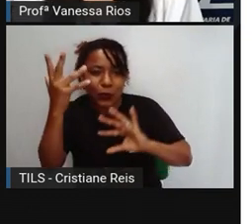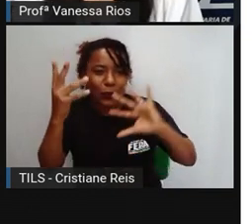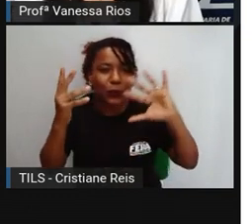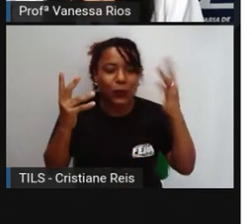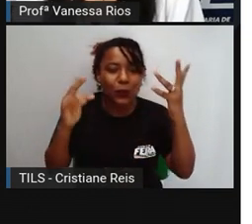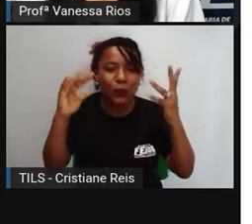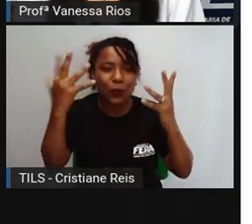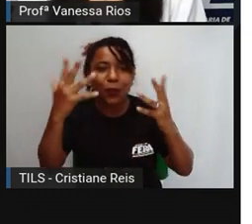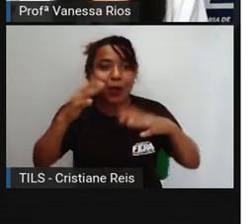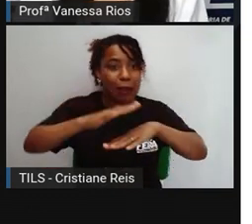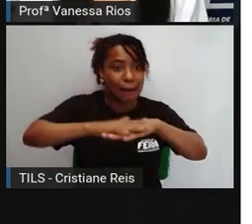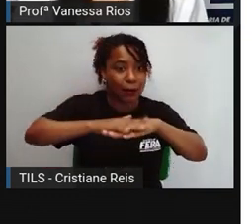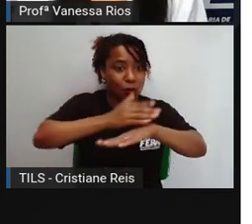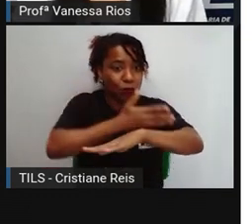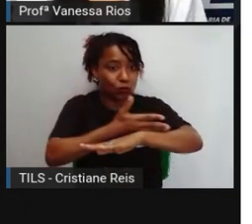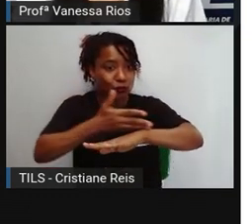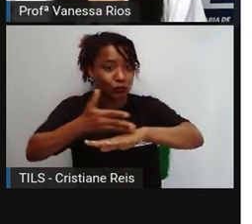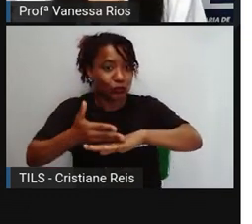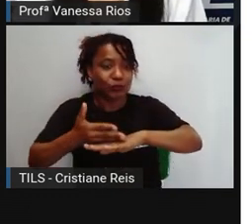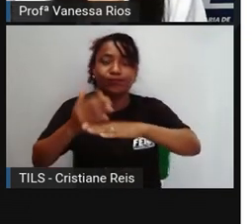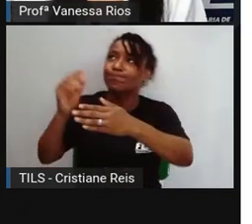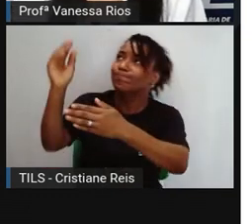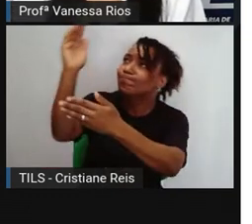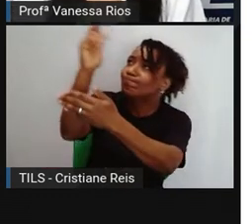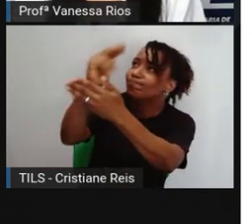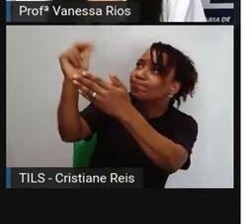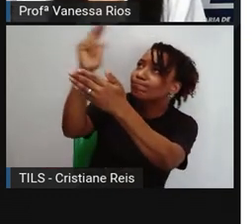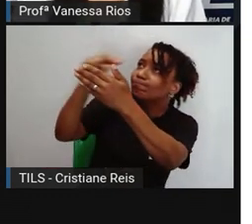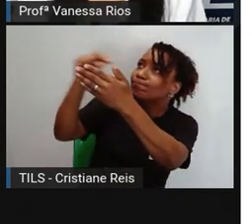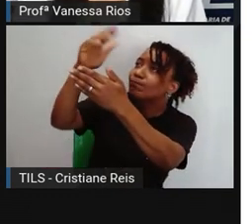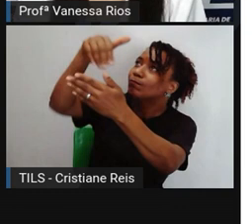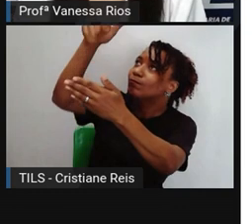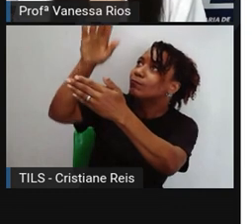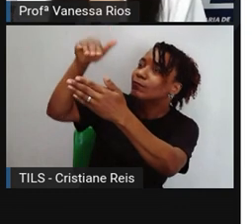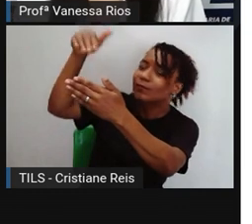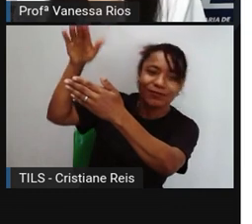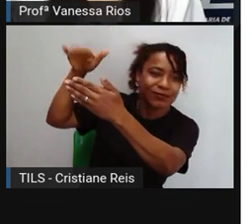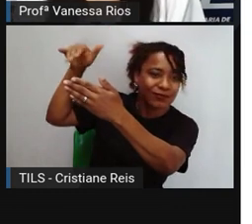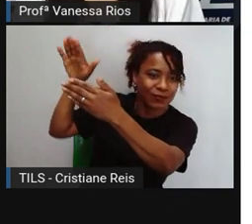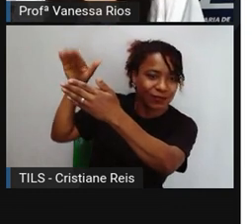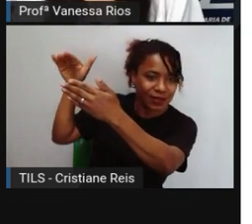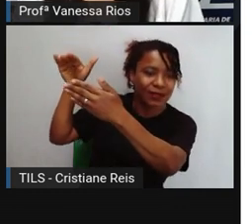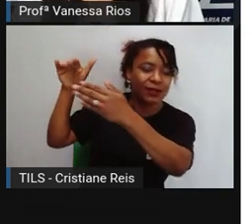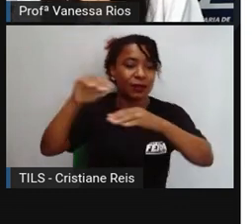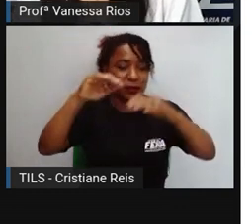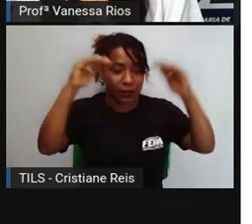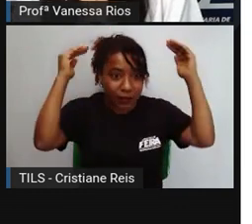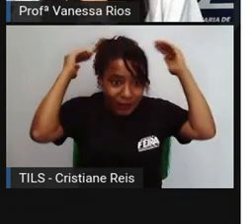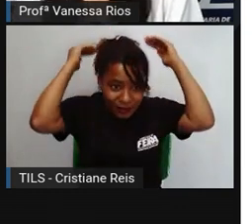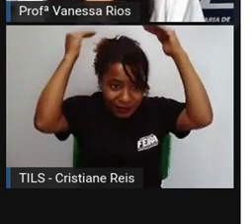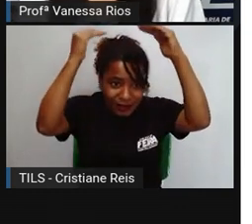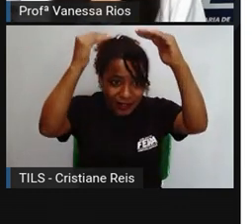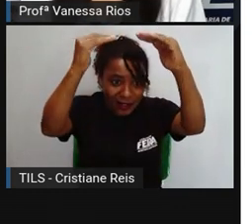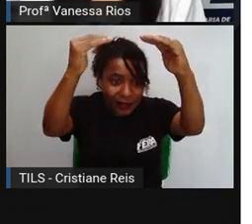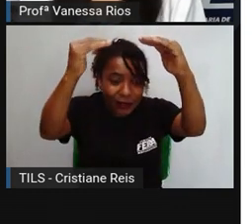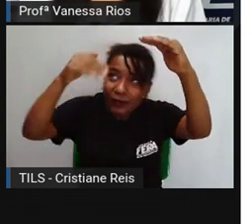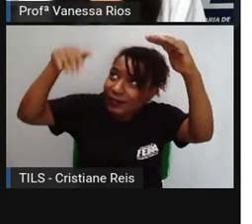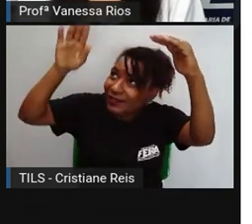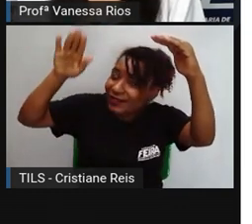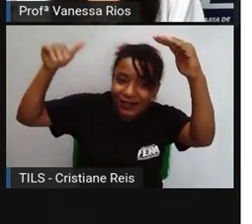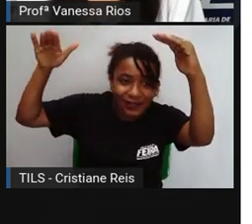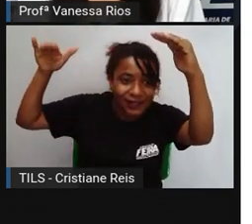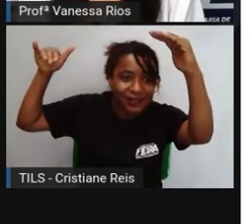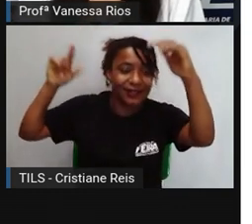cotidianas, através, né, de algo reproduzido. Então, eles pintavam nas paredes das cavernas ali as suas